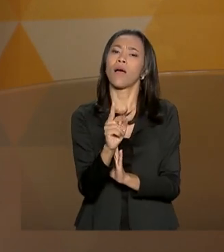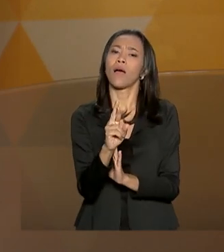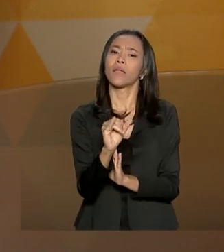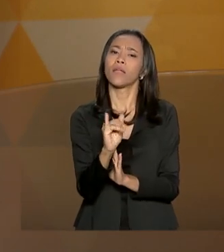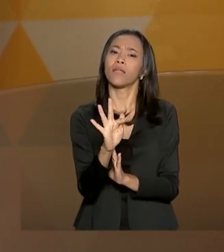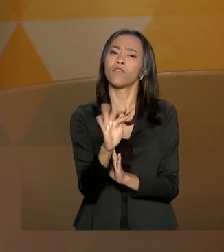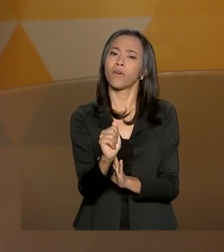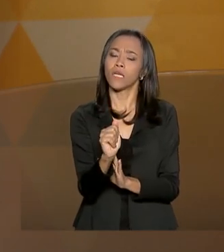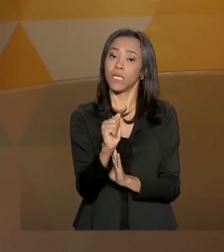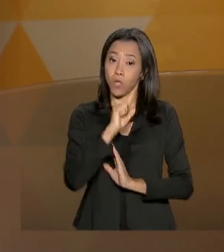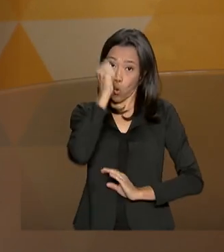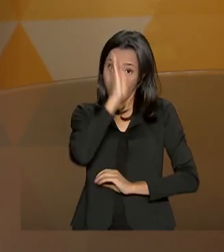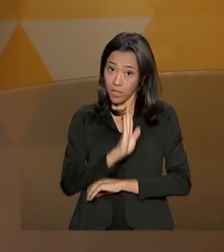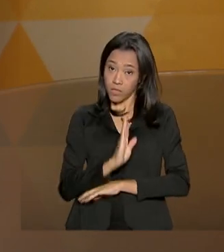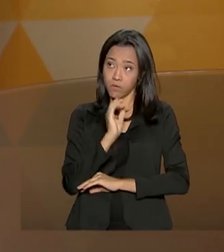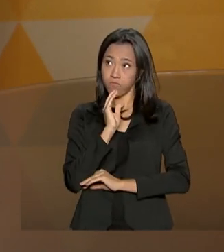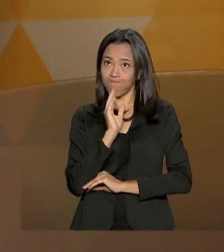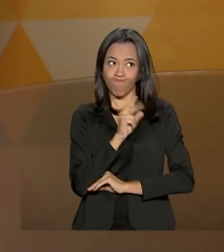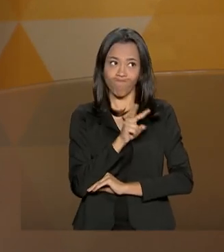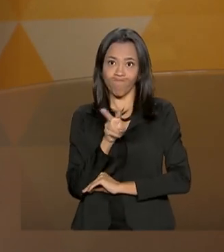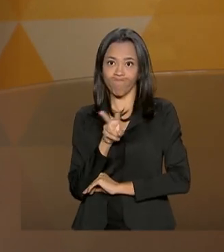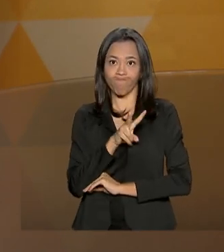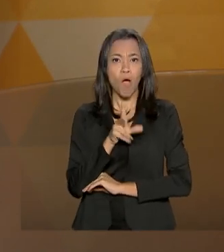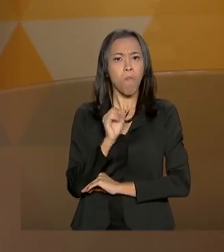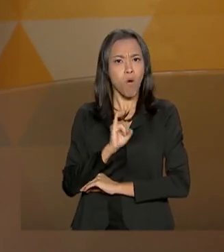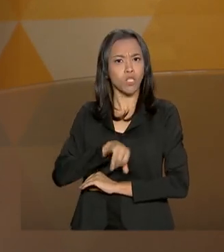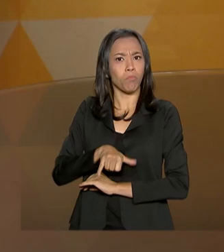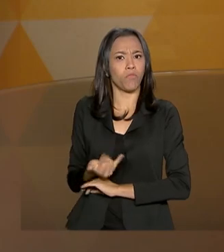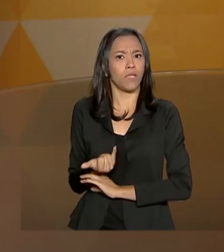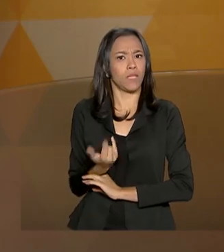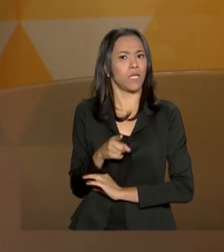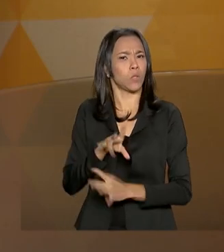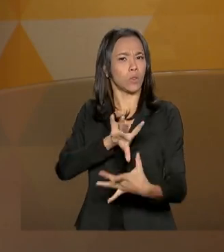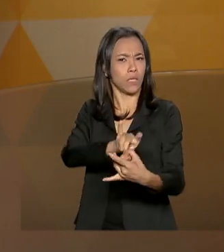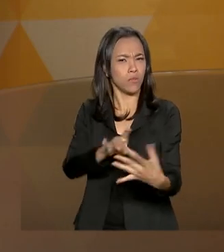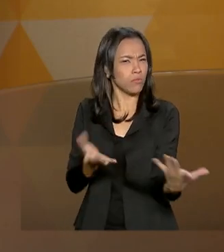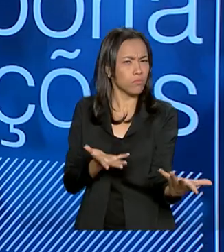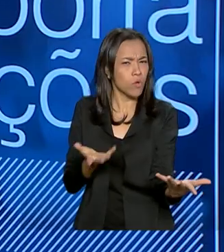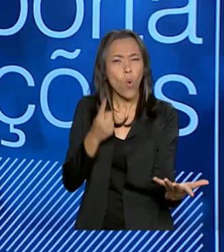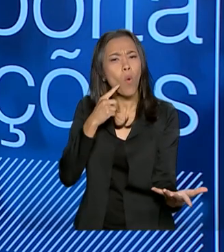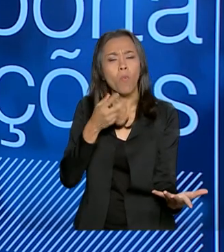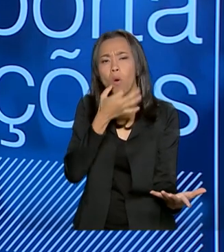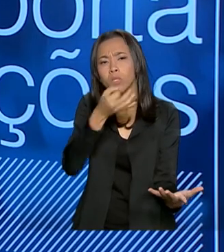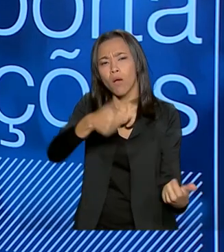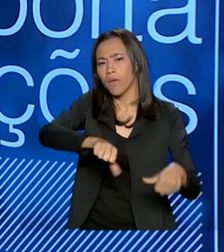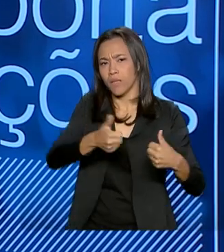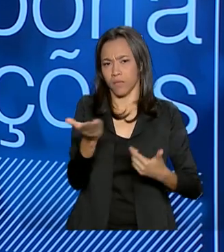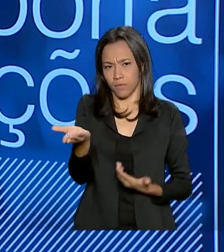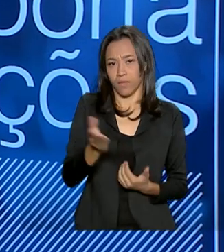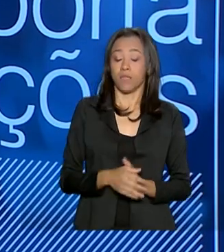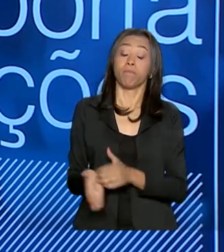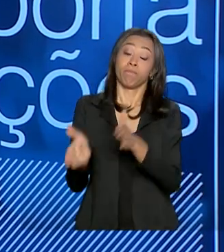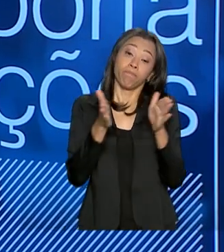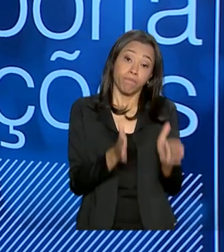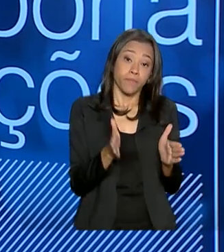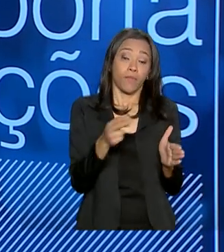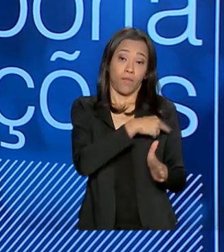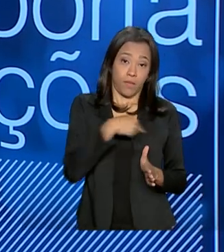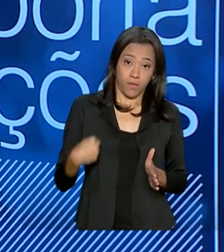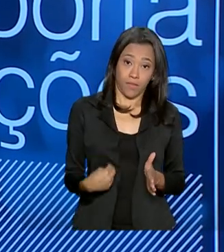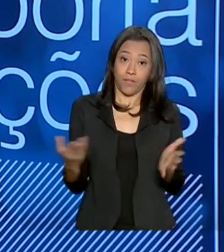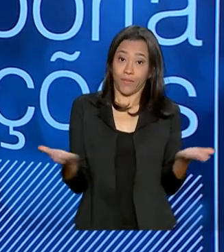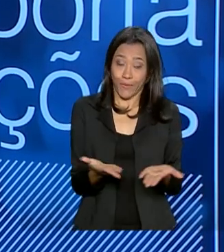disputa, exportando mais produtos para a China? Como é que o senhor analisa essa questão? Olha, a China hoje, ela está vivendo uma situação